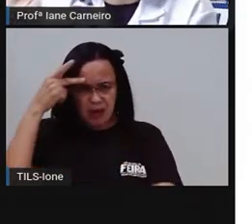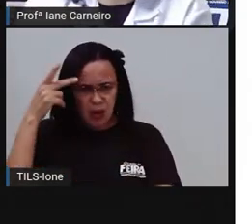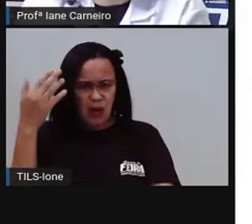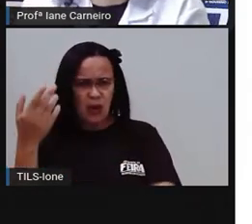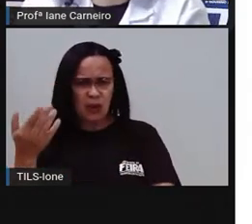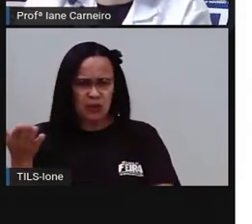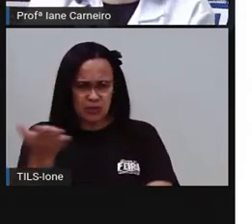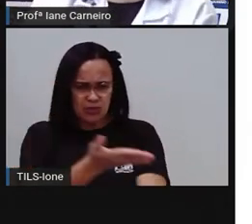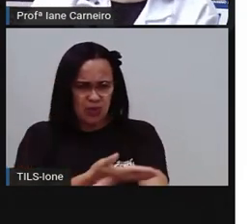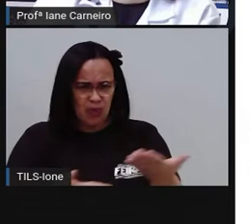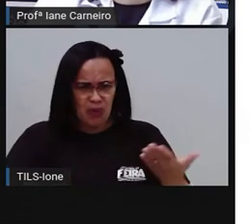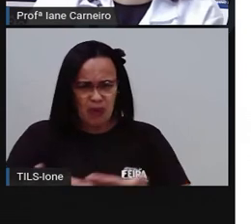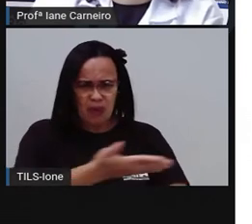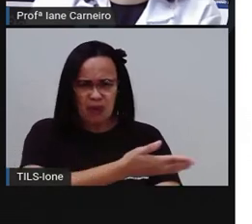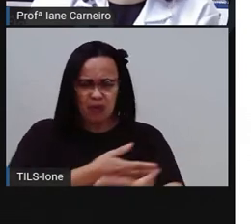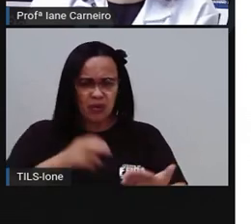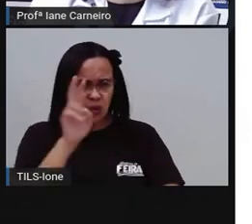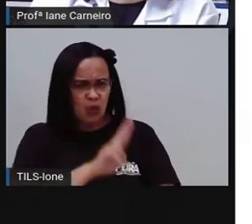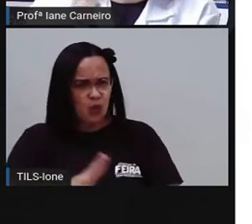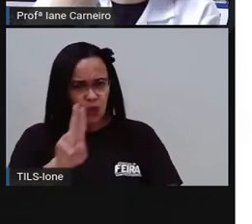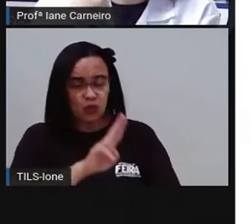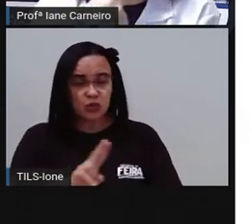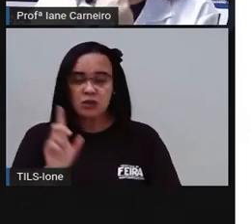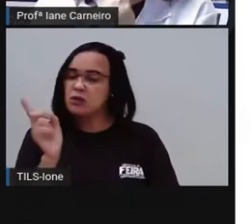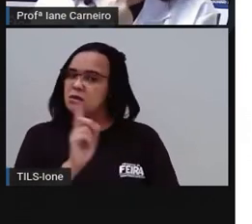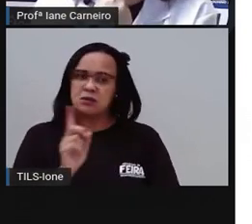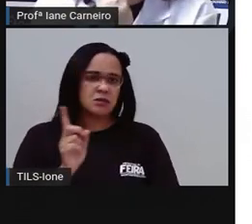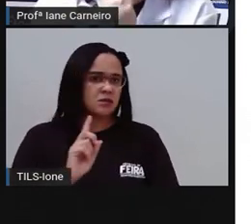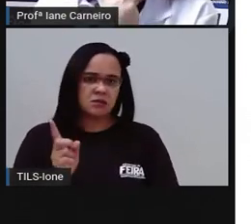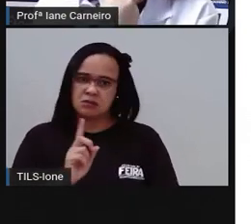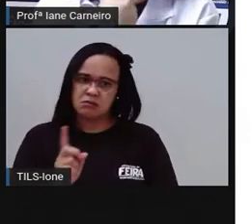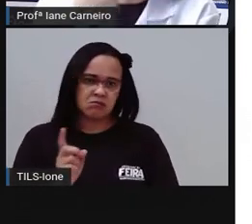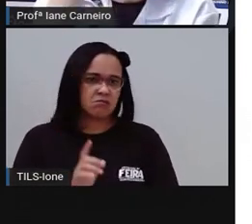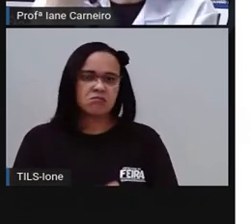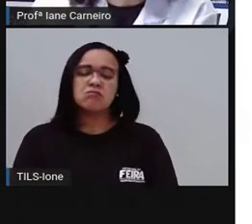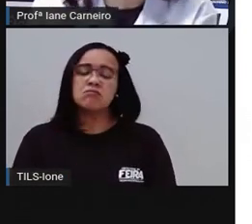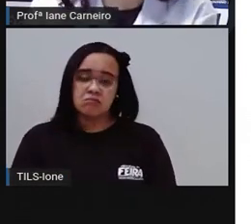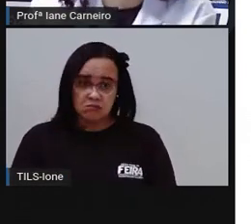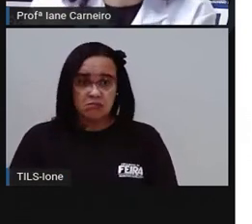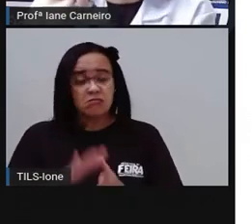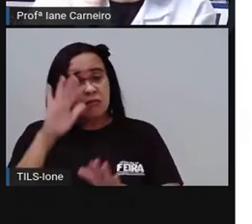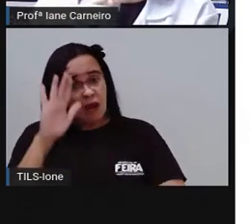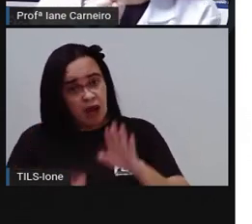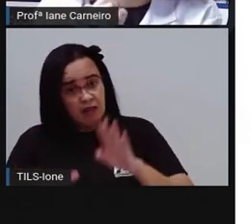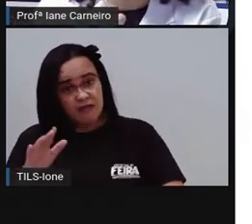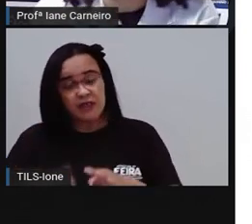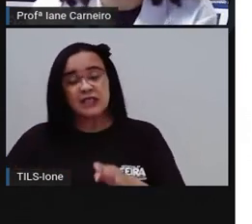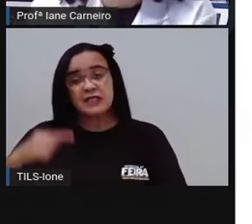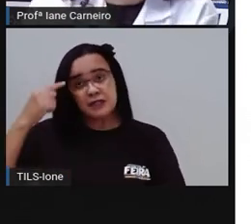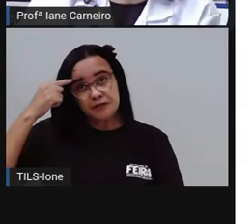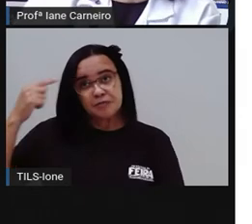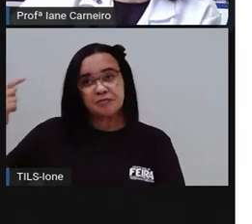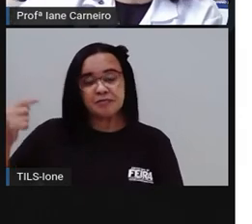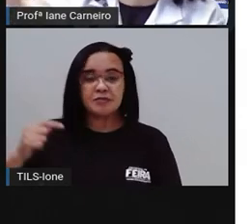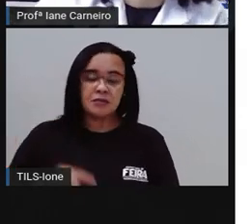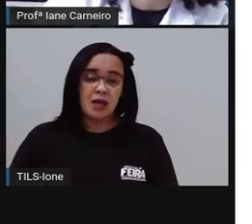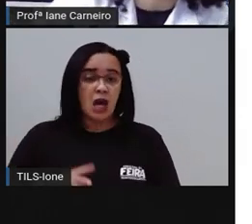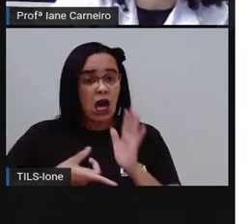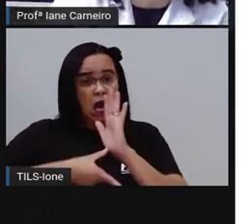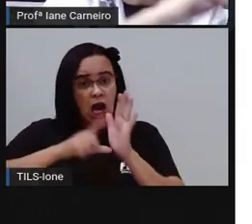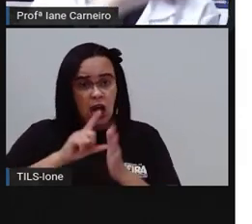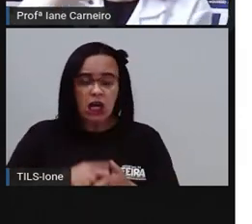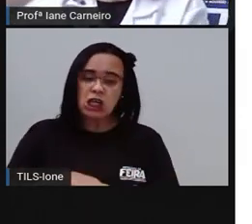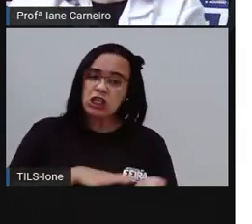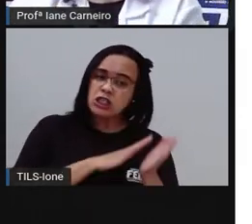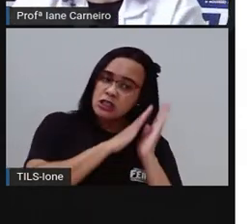né? Então, você está ali coberto com o lençol, a gente nem pensa, né? Às vezes a gente toma banho, né? Antes de dormir, mas a gente caminha